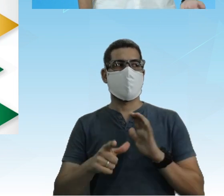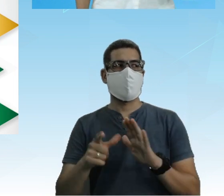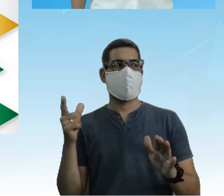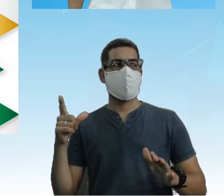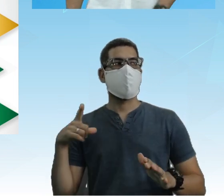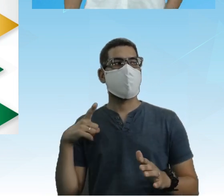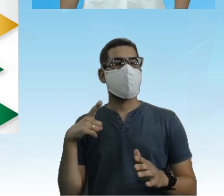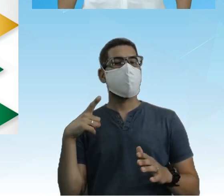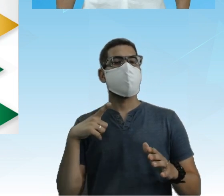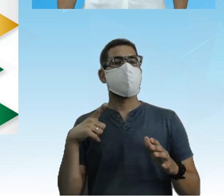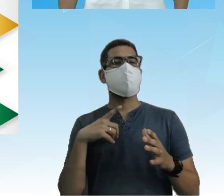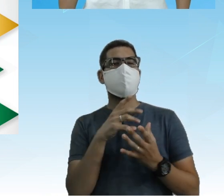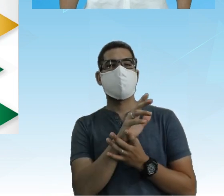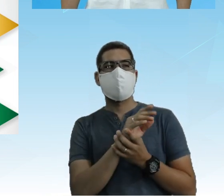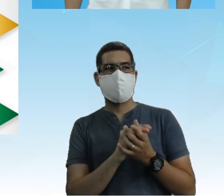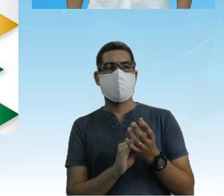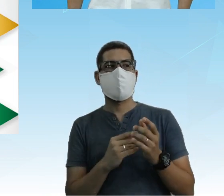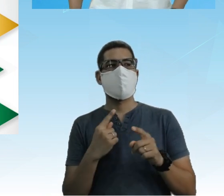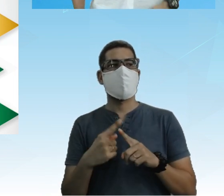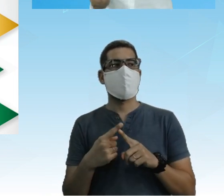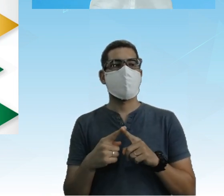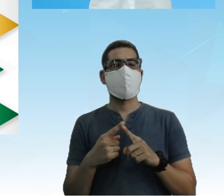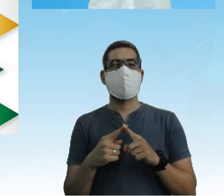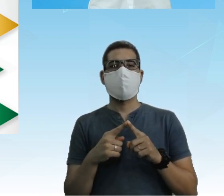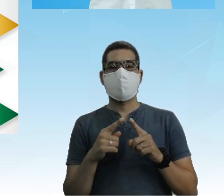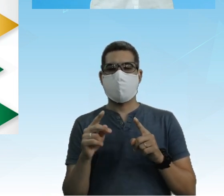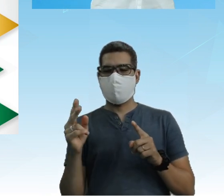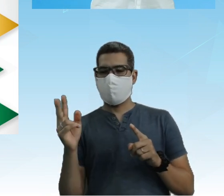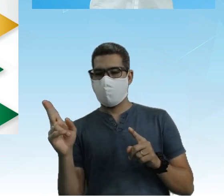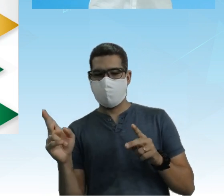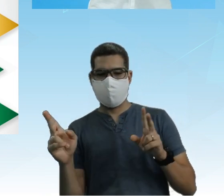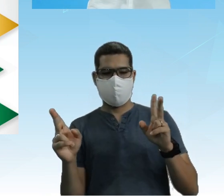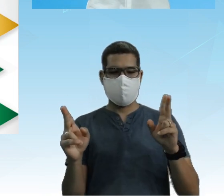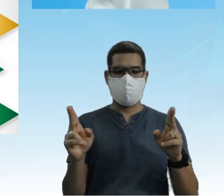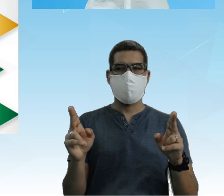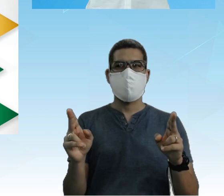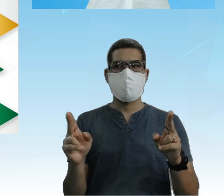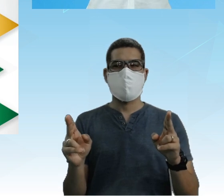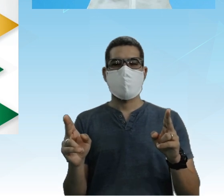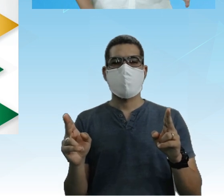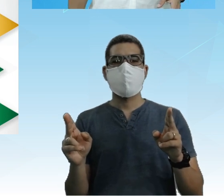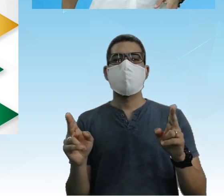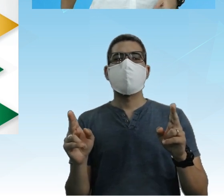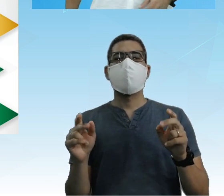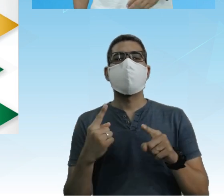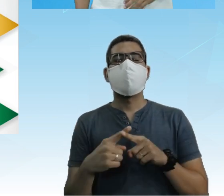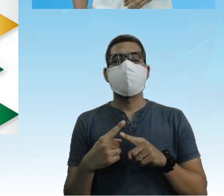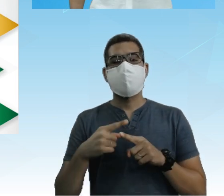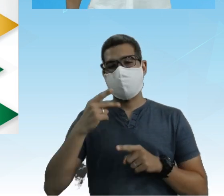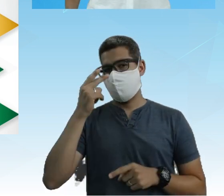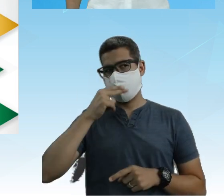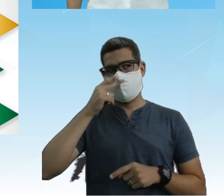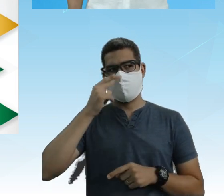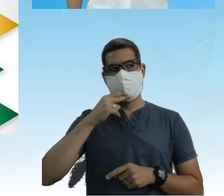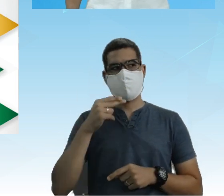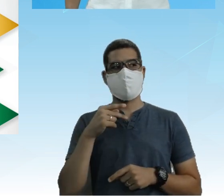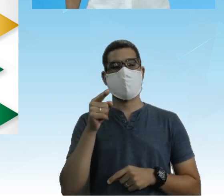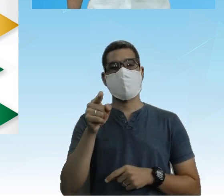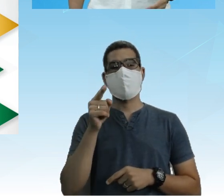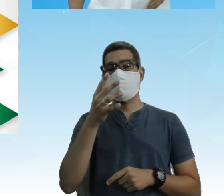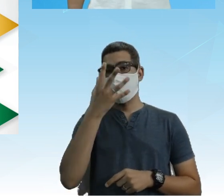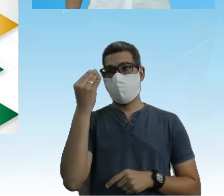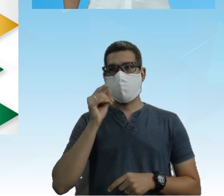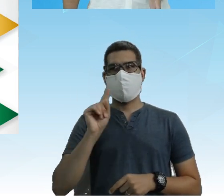simetria De reflexão Por que simetria? Porque é o mesmo triângulo Não houve mudança nenhuma Simetria Para que você não